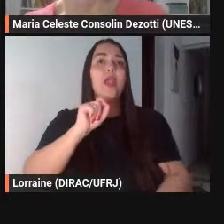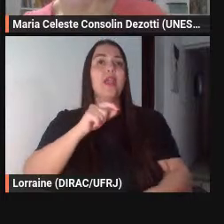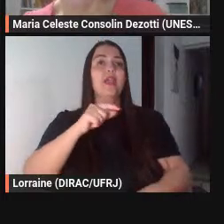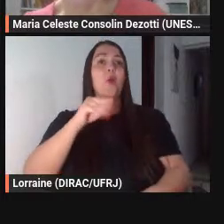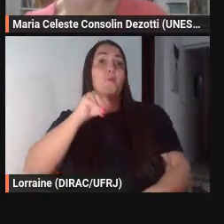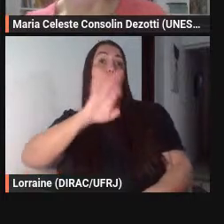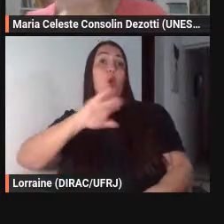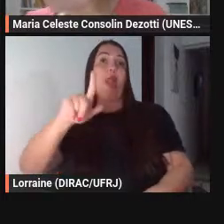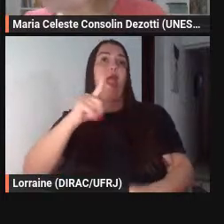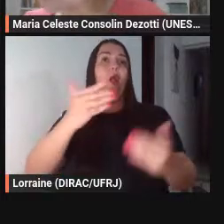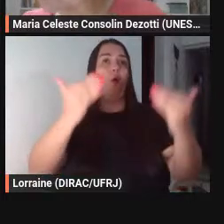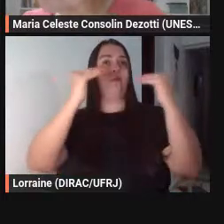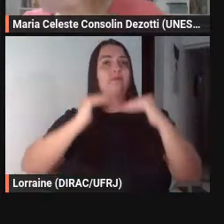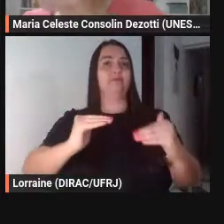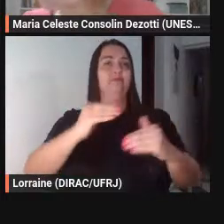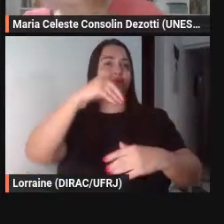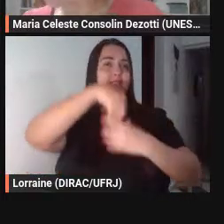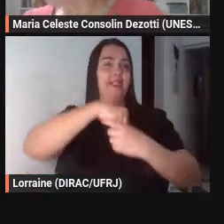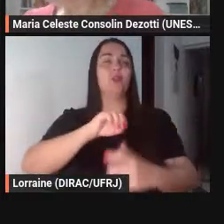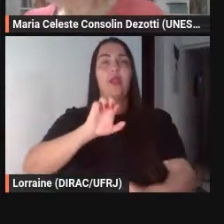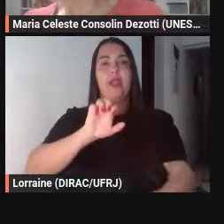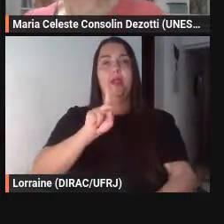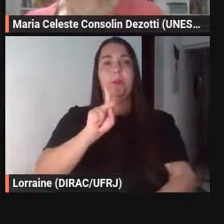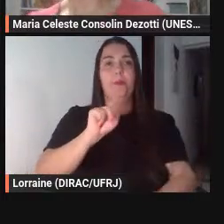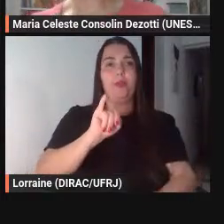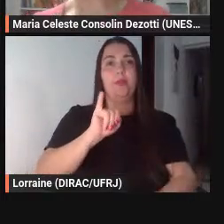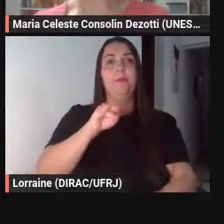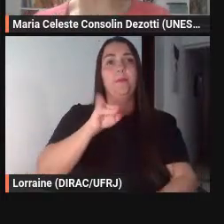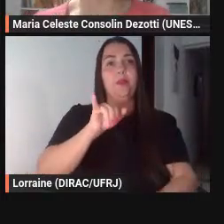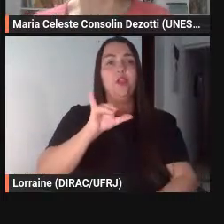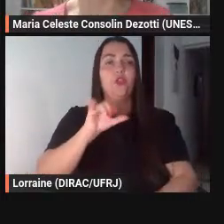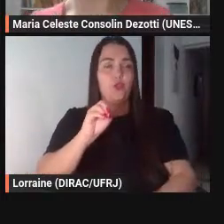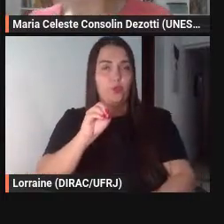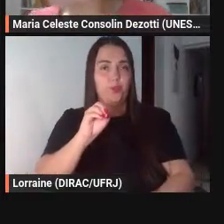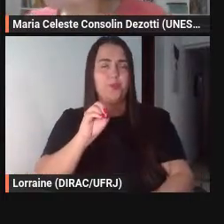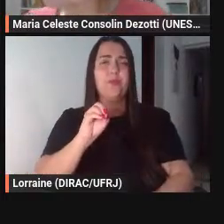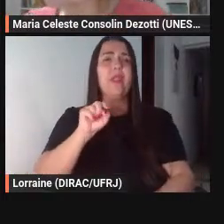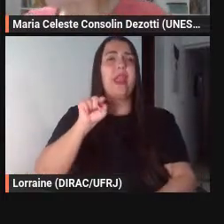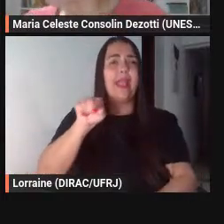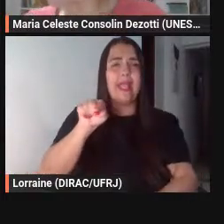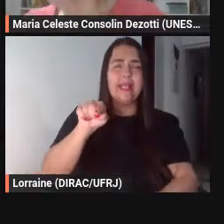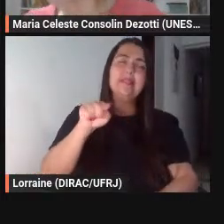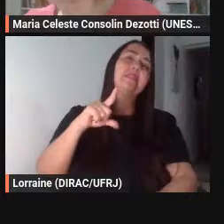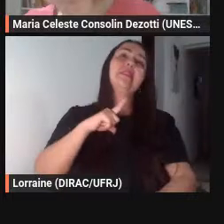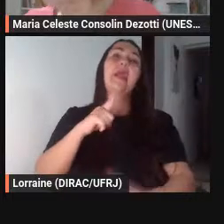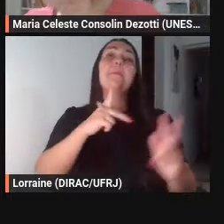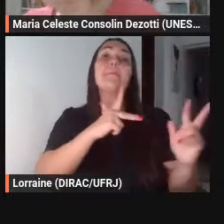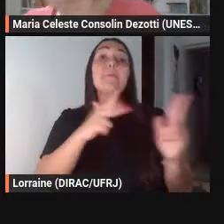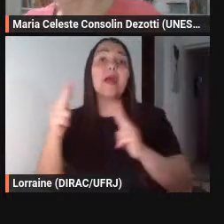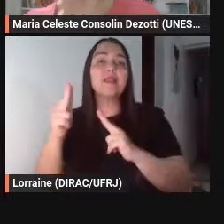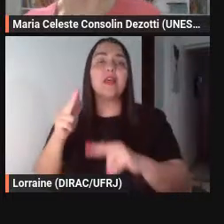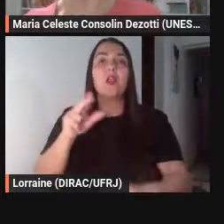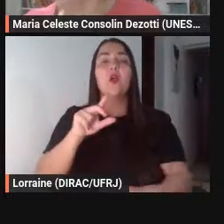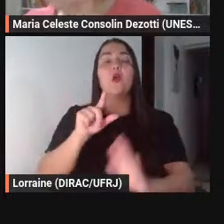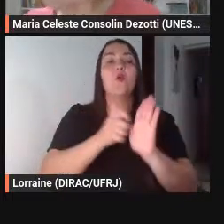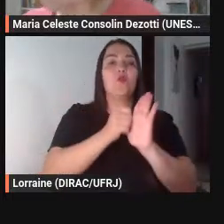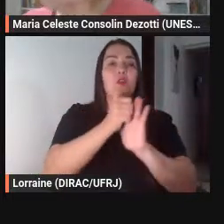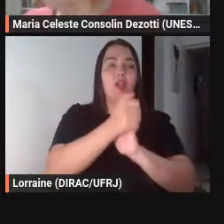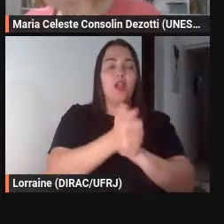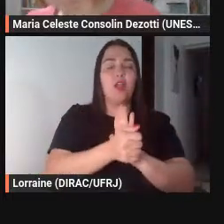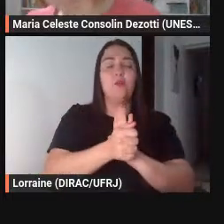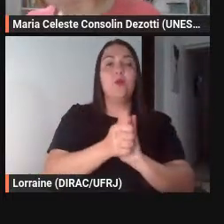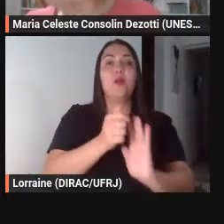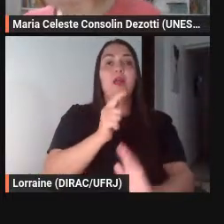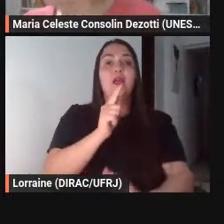representada aí no epimítio né agora o epimítio padrão das fábulas gregas é o que aparece